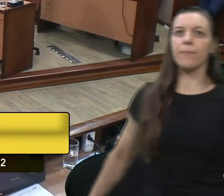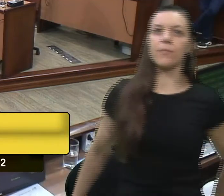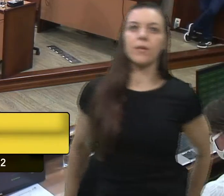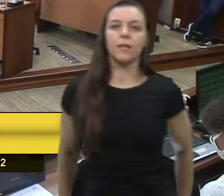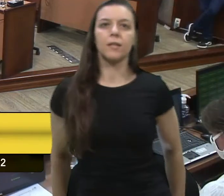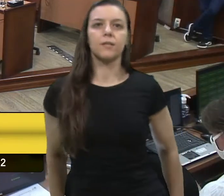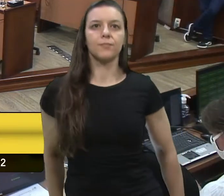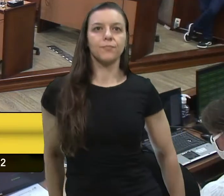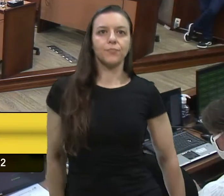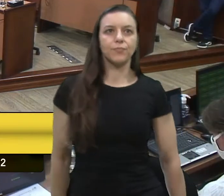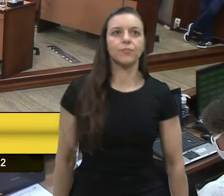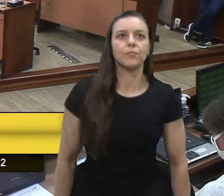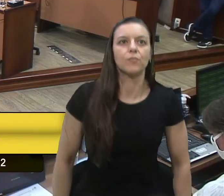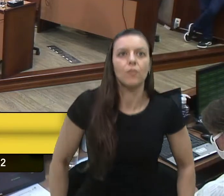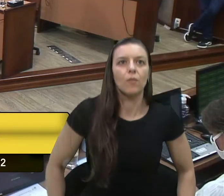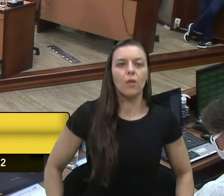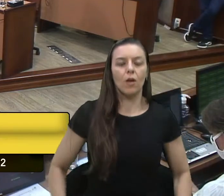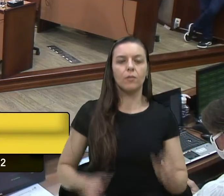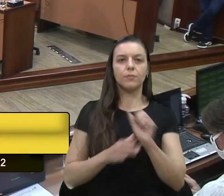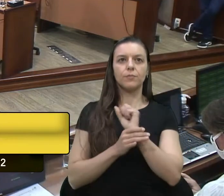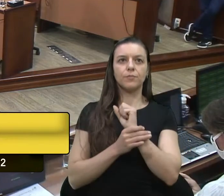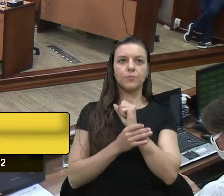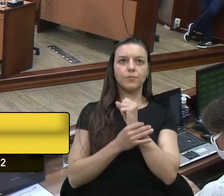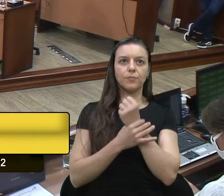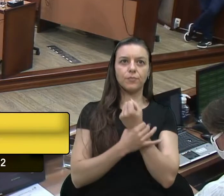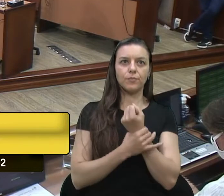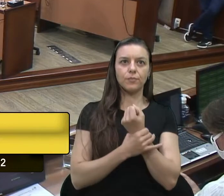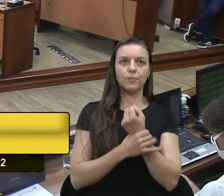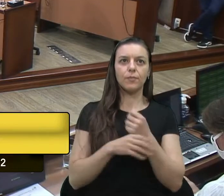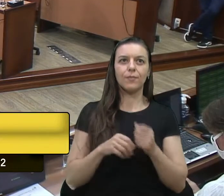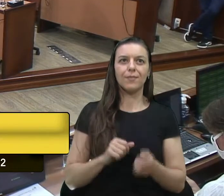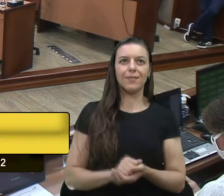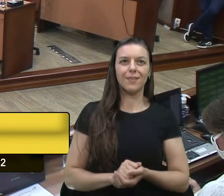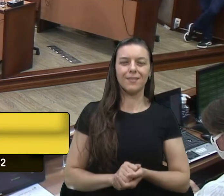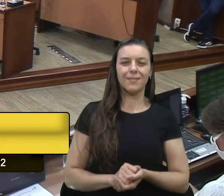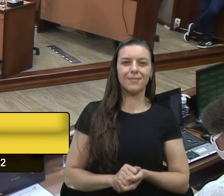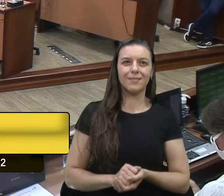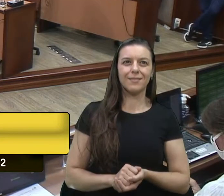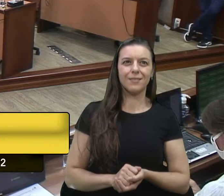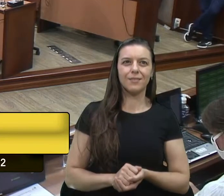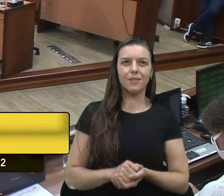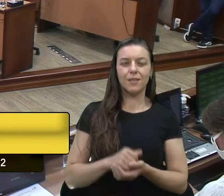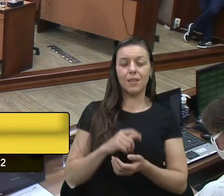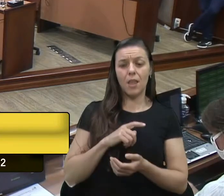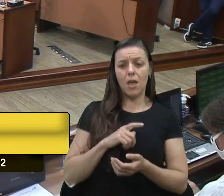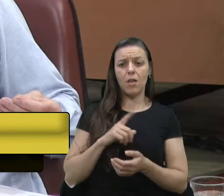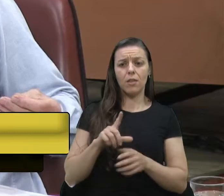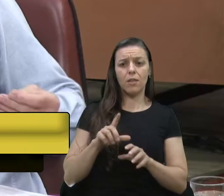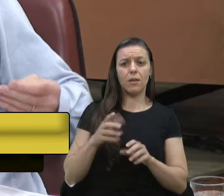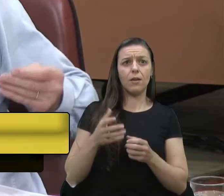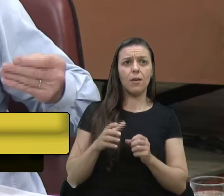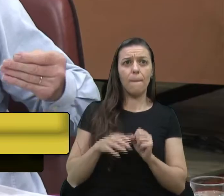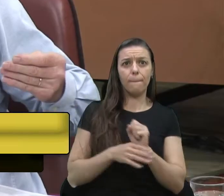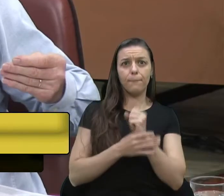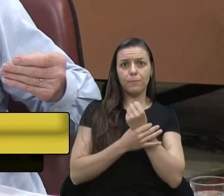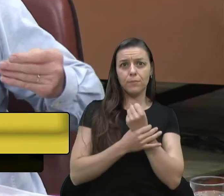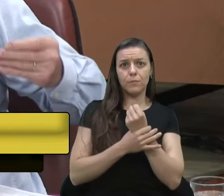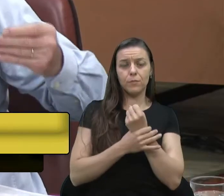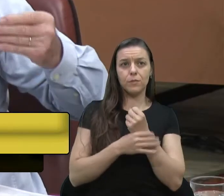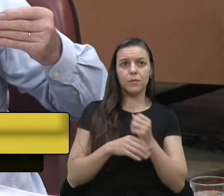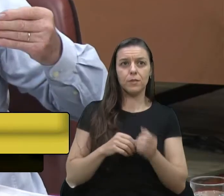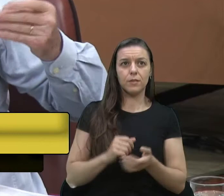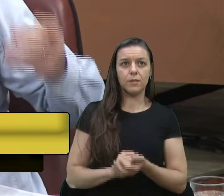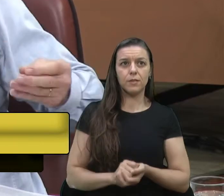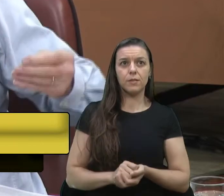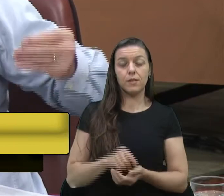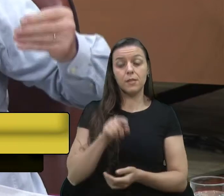ela é importante quase em tudo na vida. Na odontologia, eu sempre defendi a prevenção. Aí, se